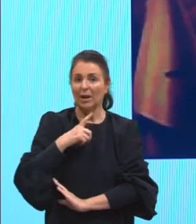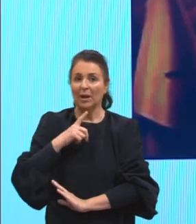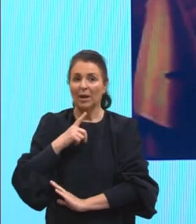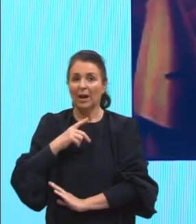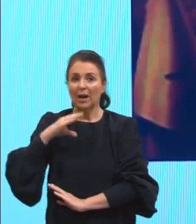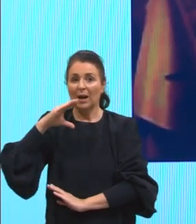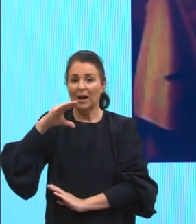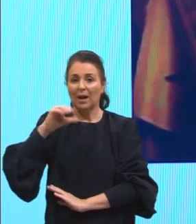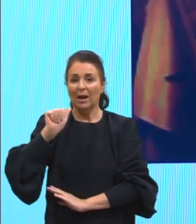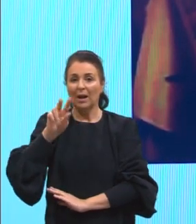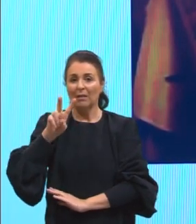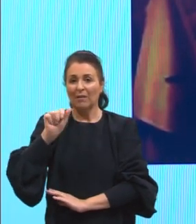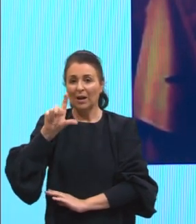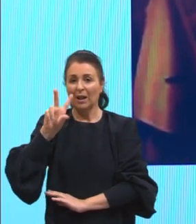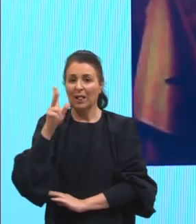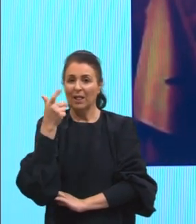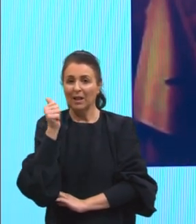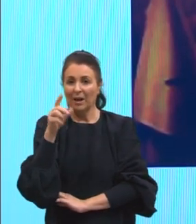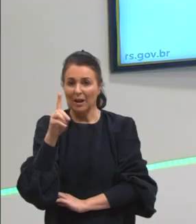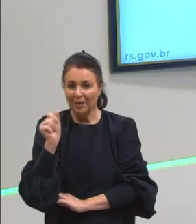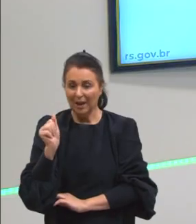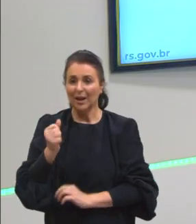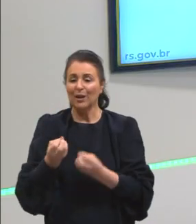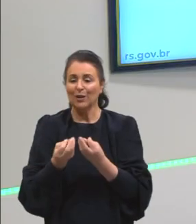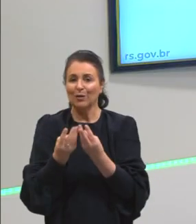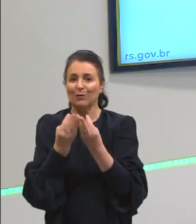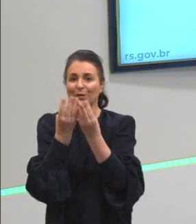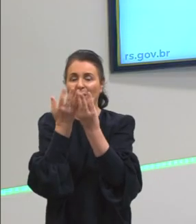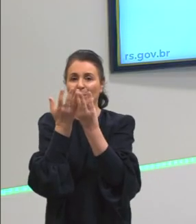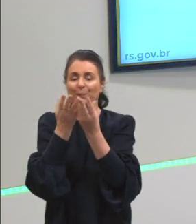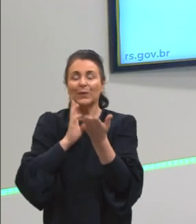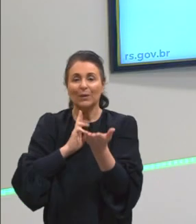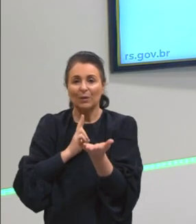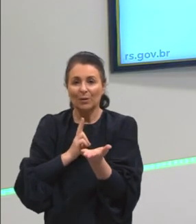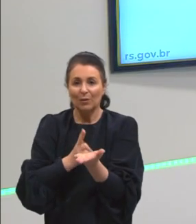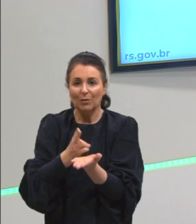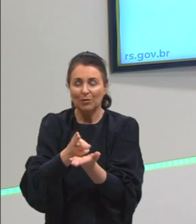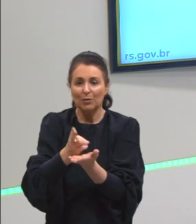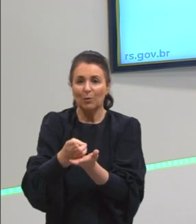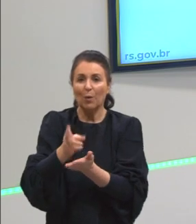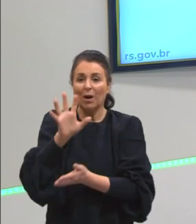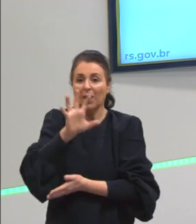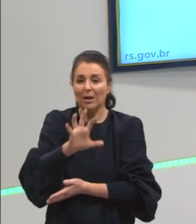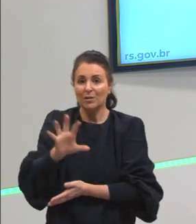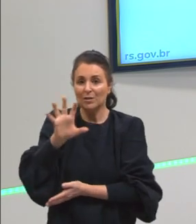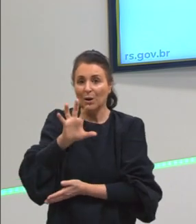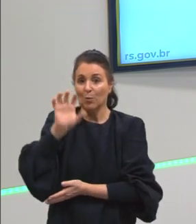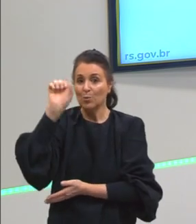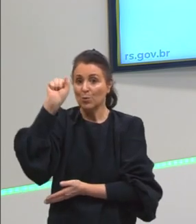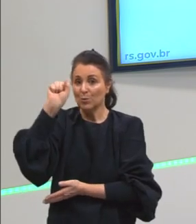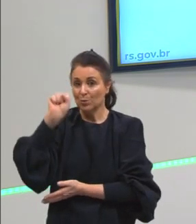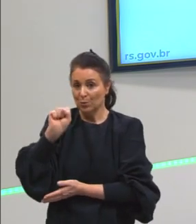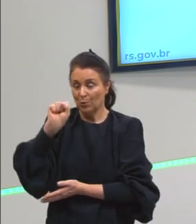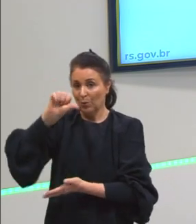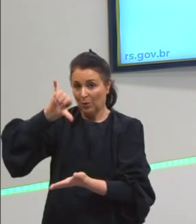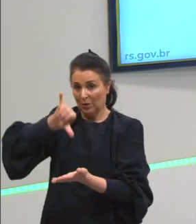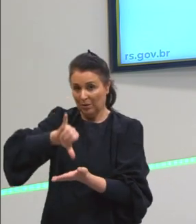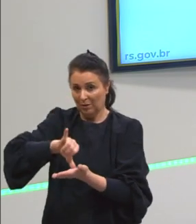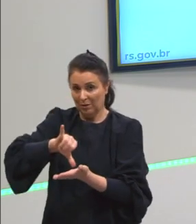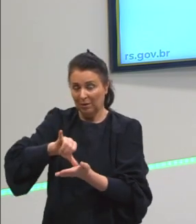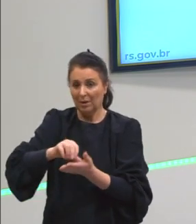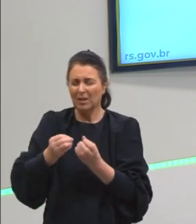Fogarel, que são atividades de Goiás, certo? Seguindo para a região sudeste, temos como